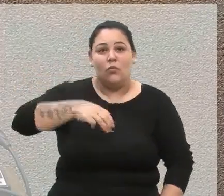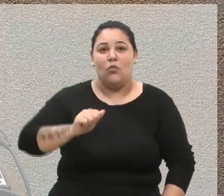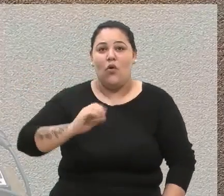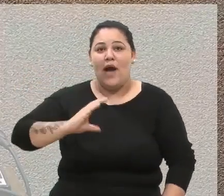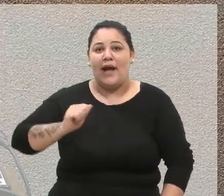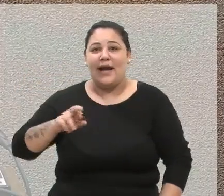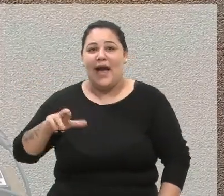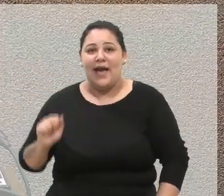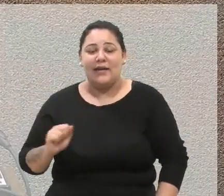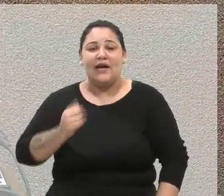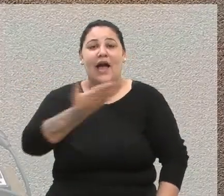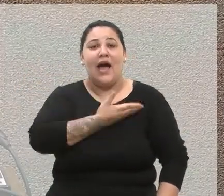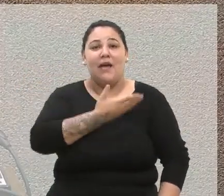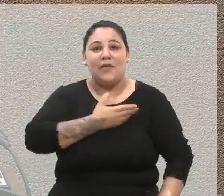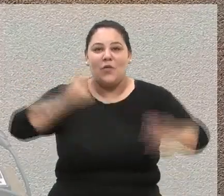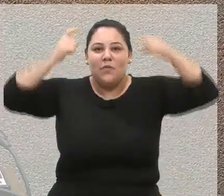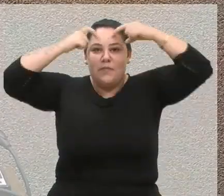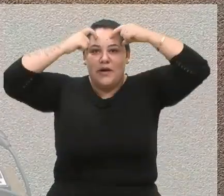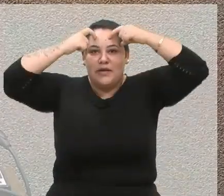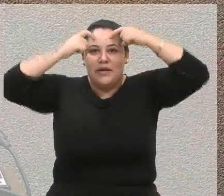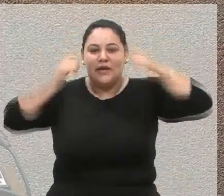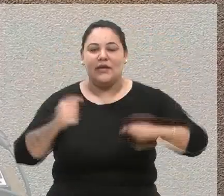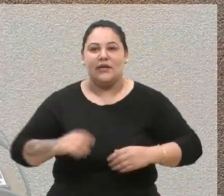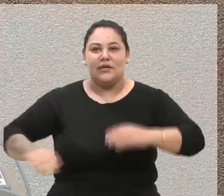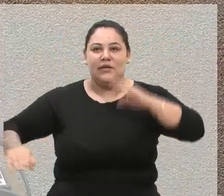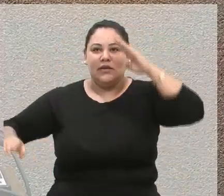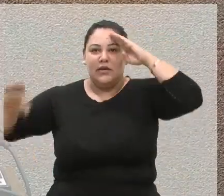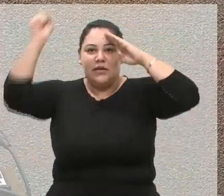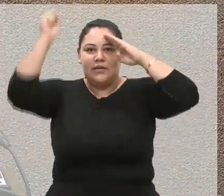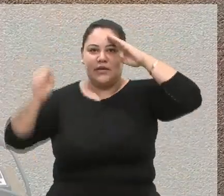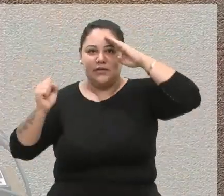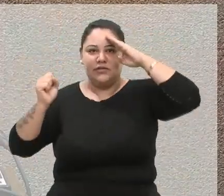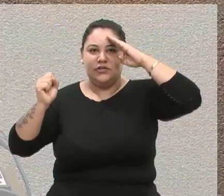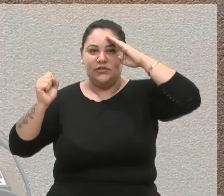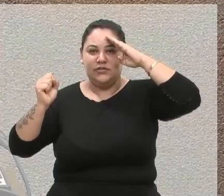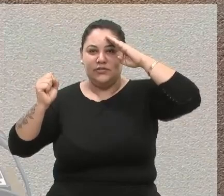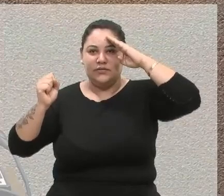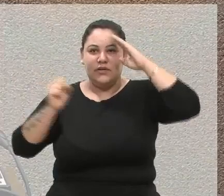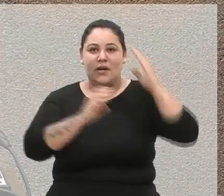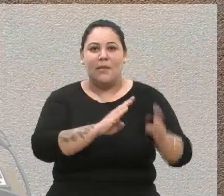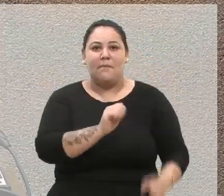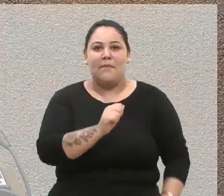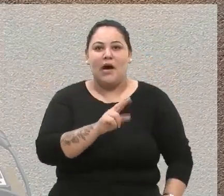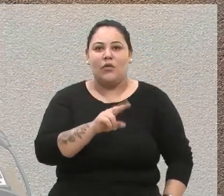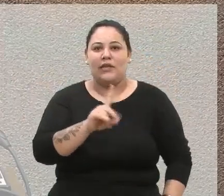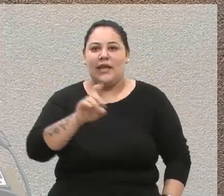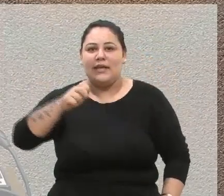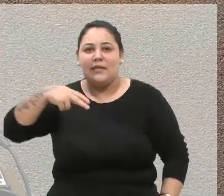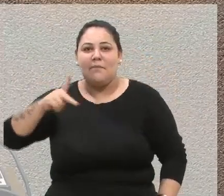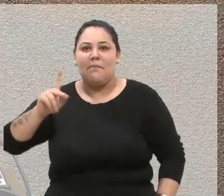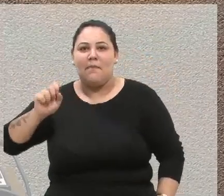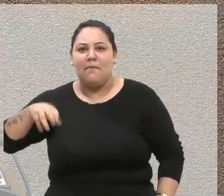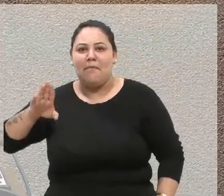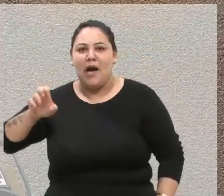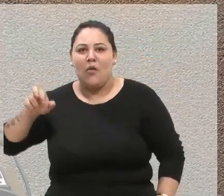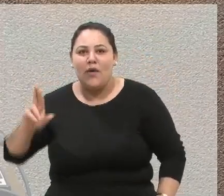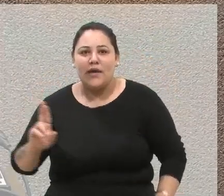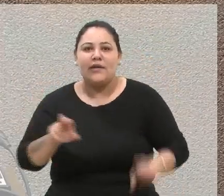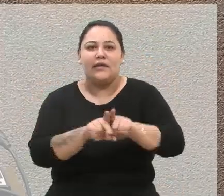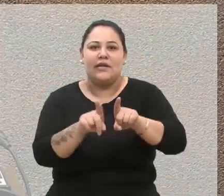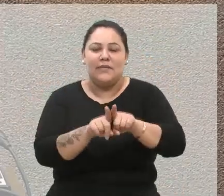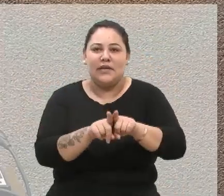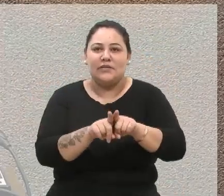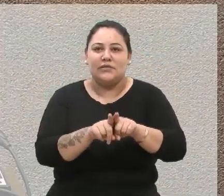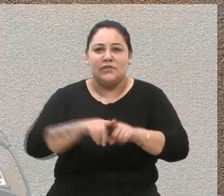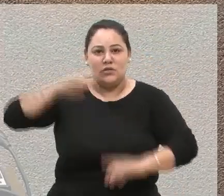Amigo Panda, Imigrante, Baden Powell, Guardiões de Baden Powell e Escoteiros do Mar Barão de Tefé.